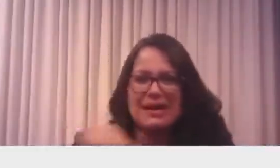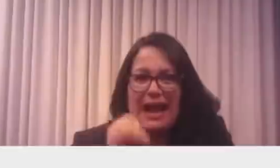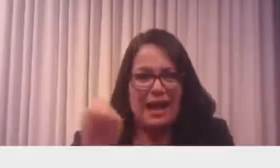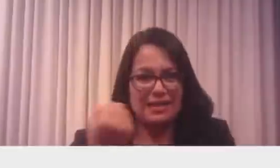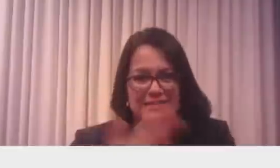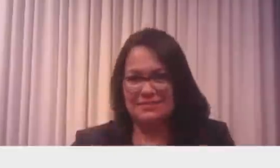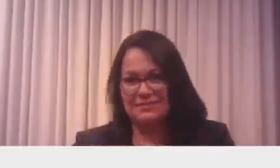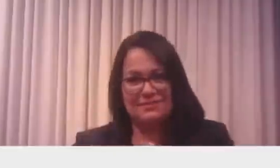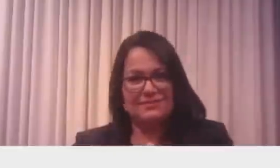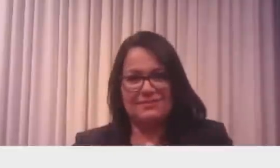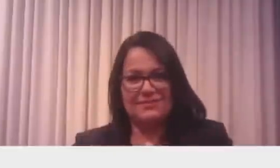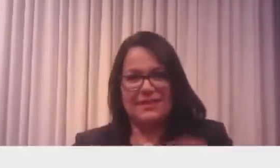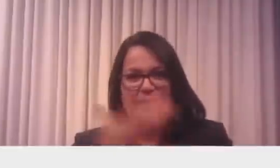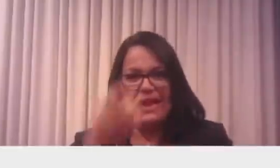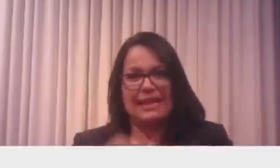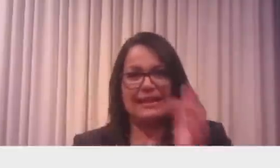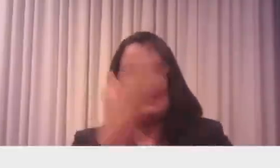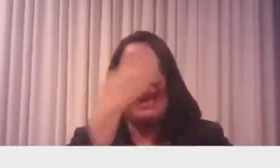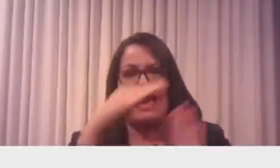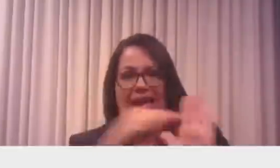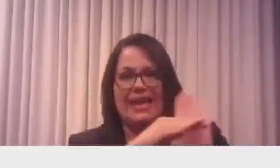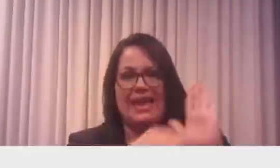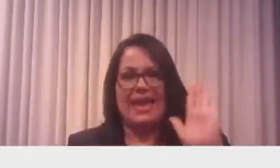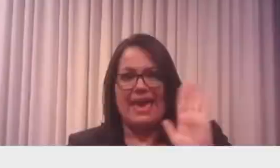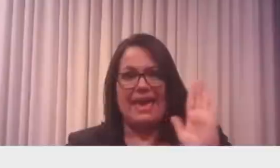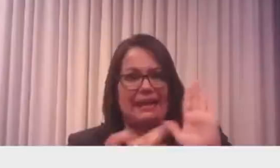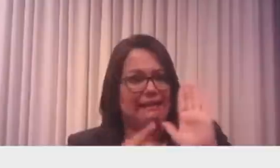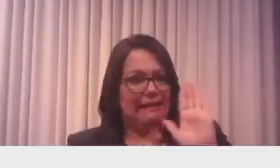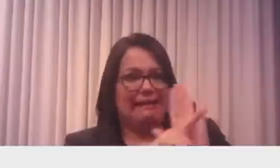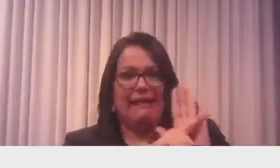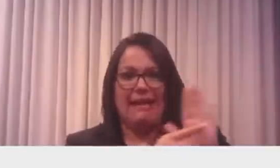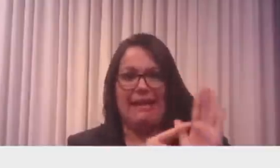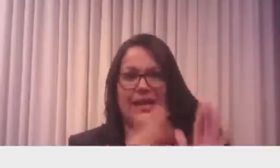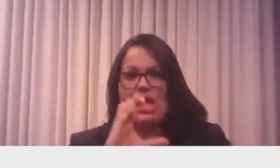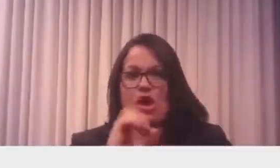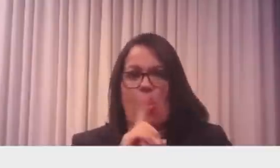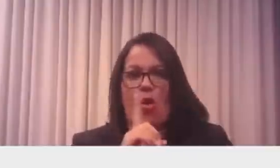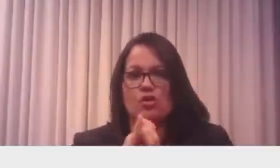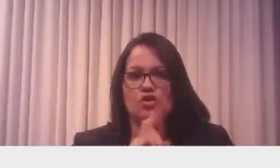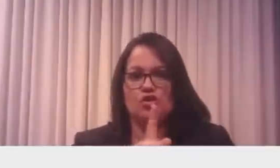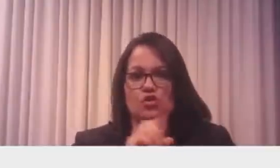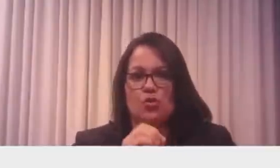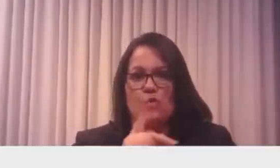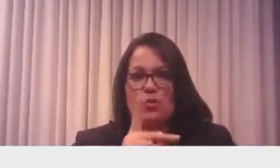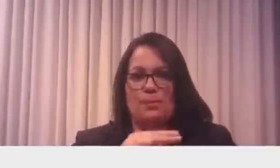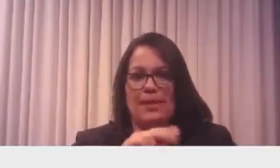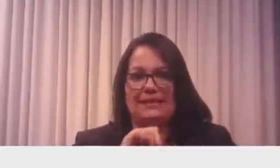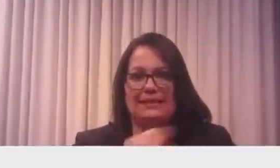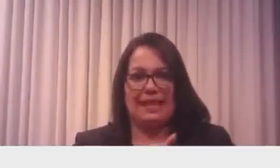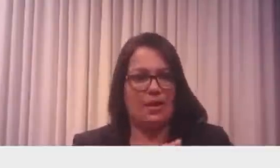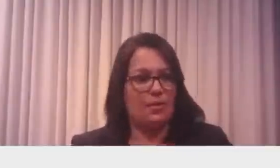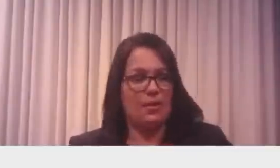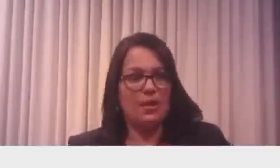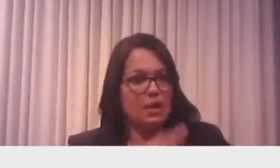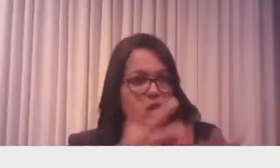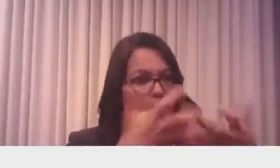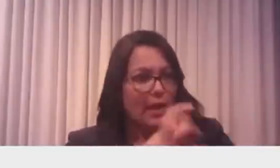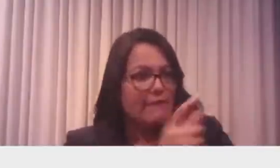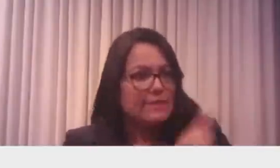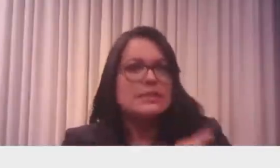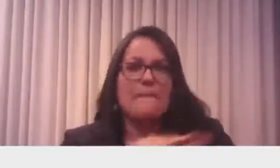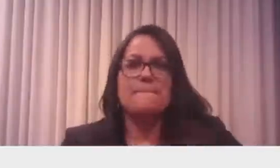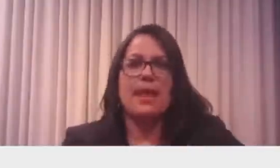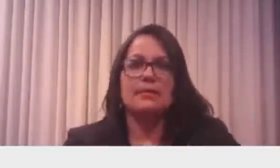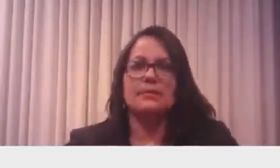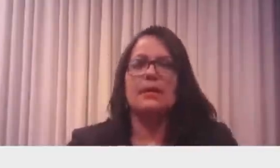falta de termos alguém responsável por isso tudo? A gente diz que todo poder emana do